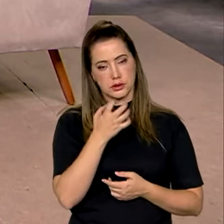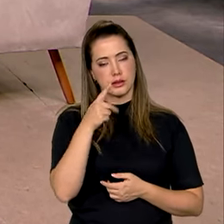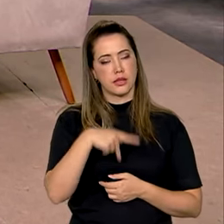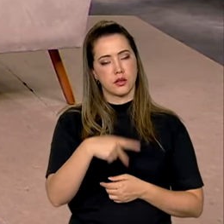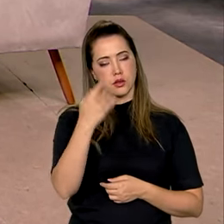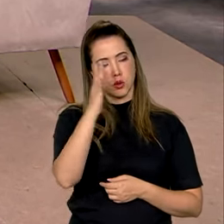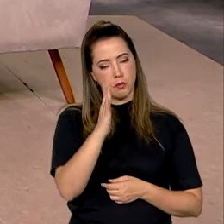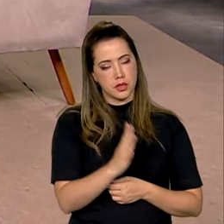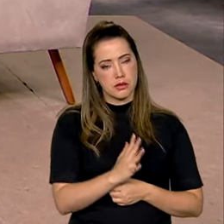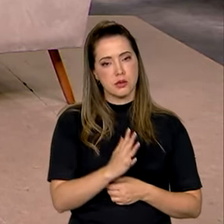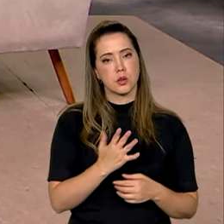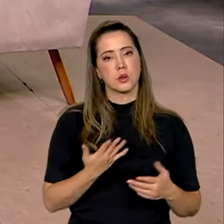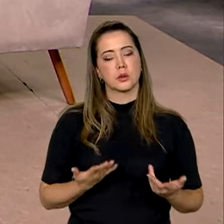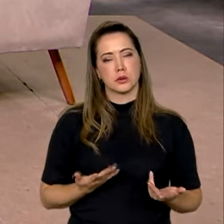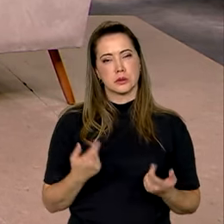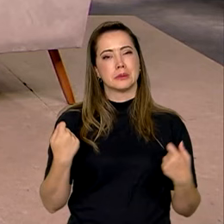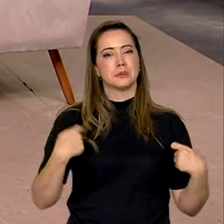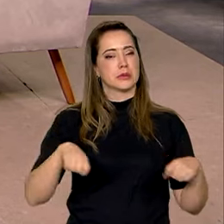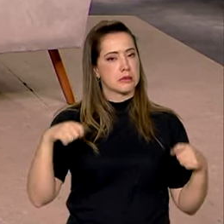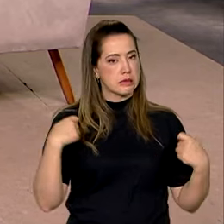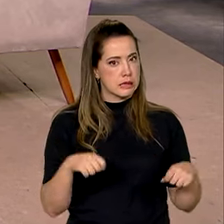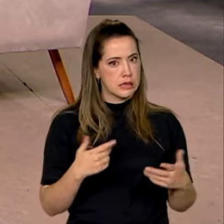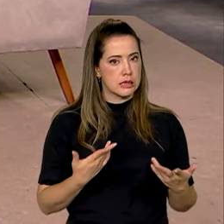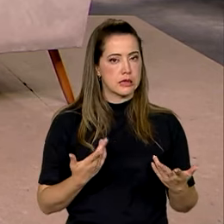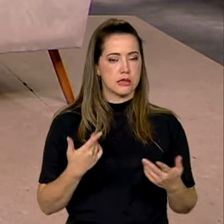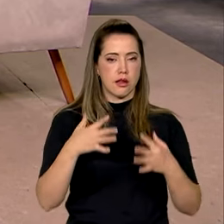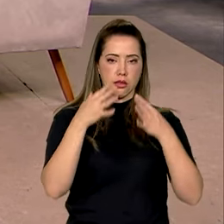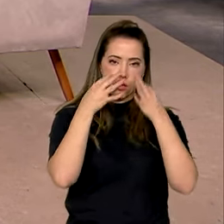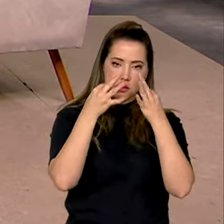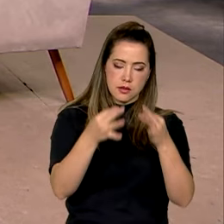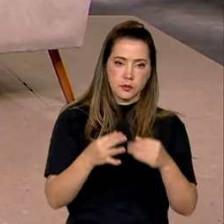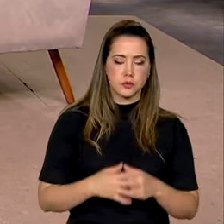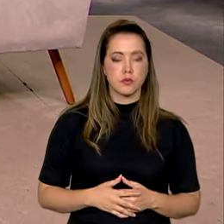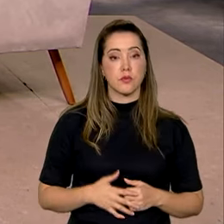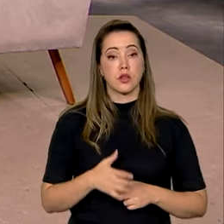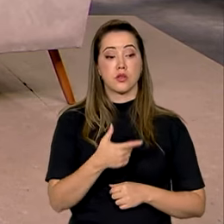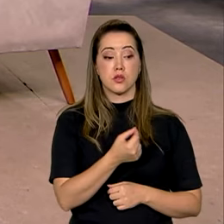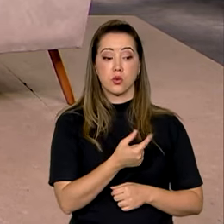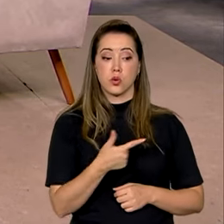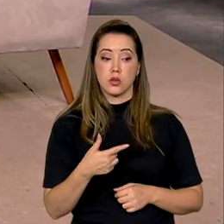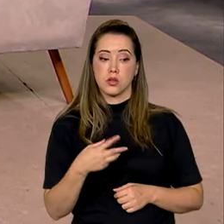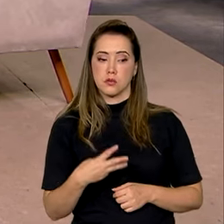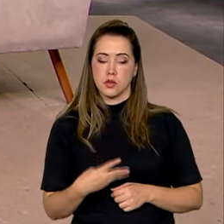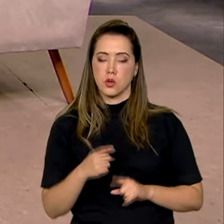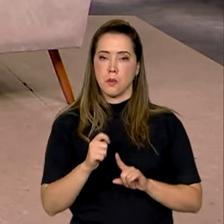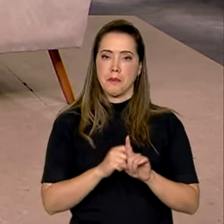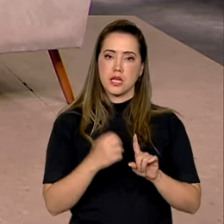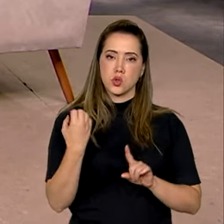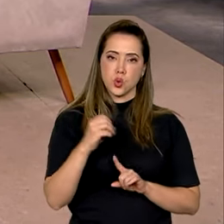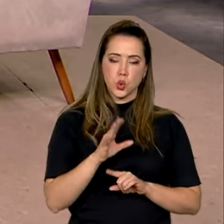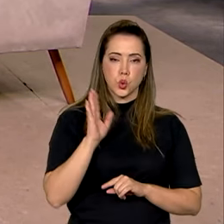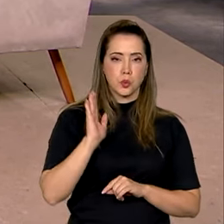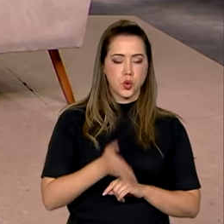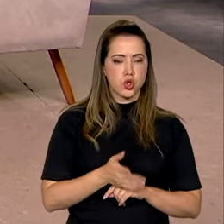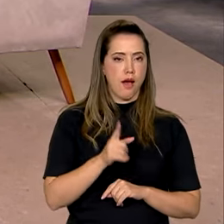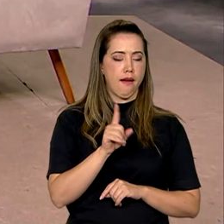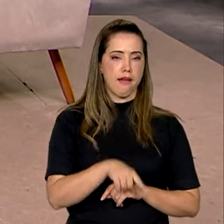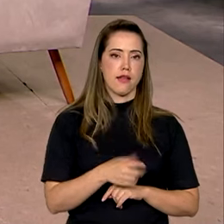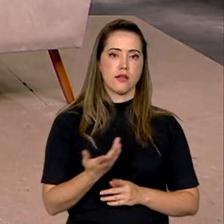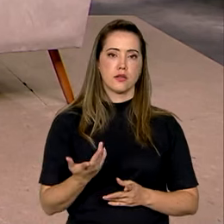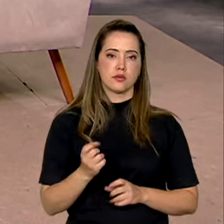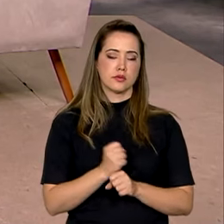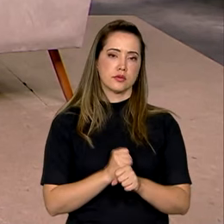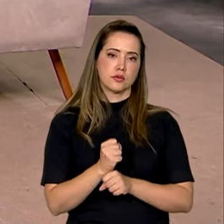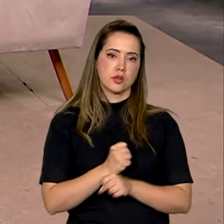significativo e que demanda bastante atenção. Então, 2023, ainda em outubro, já se tornou o